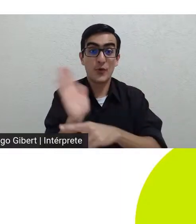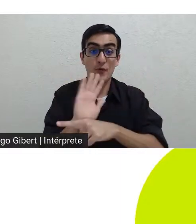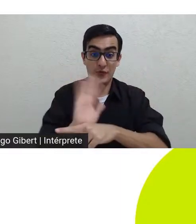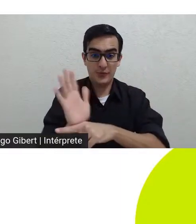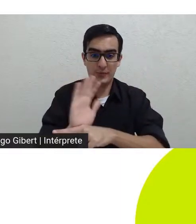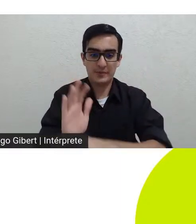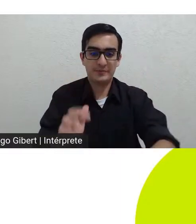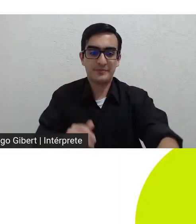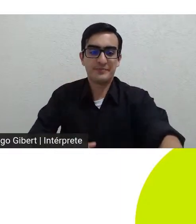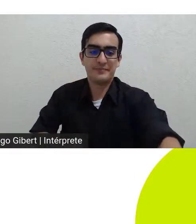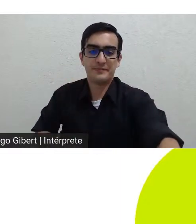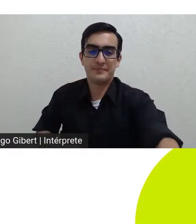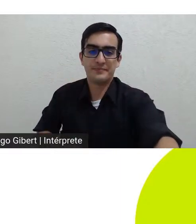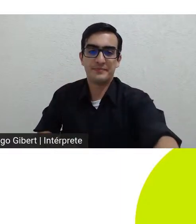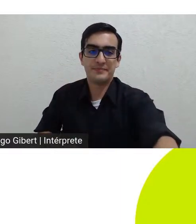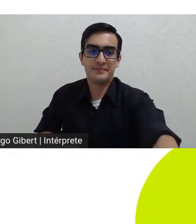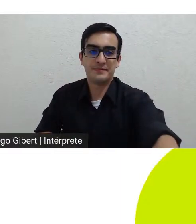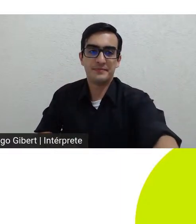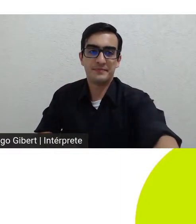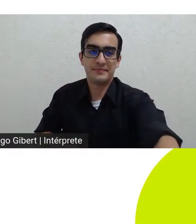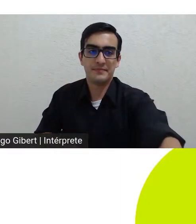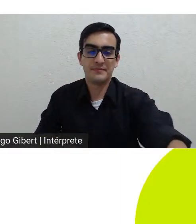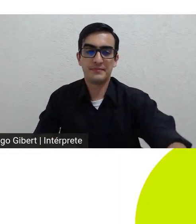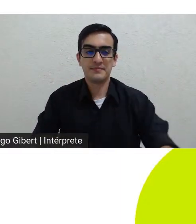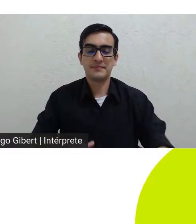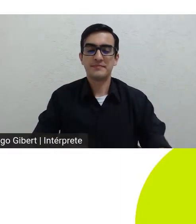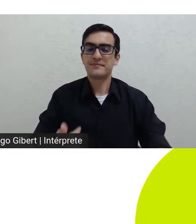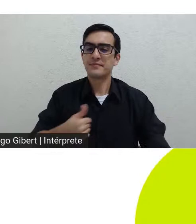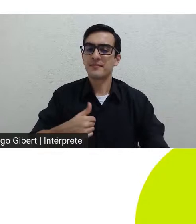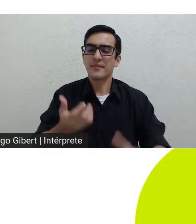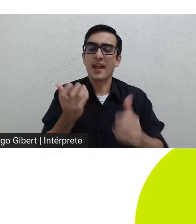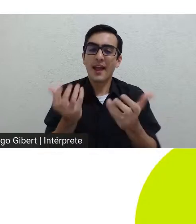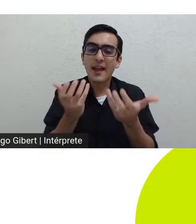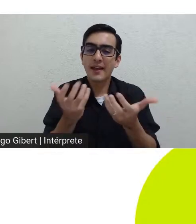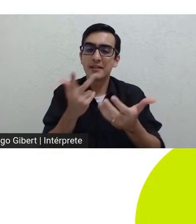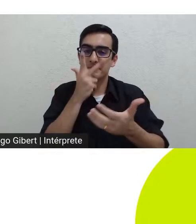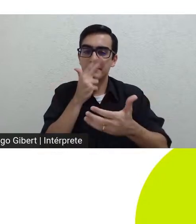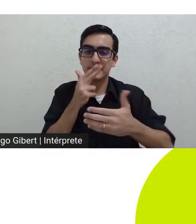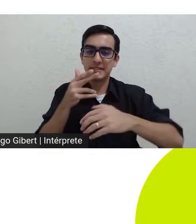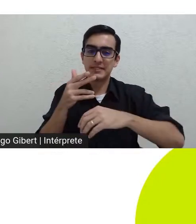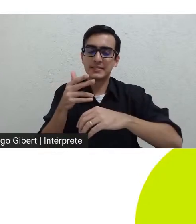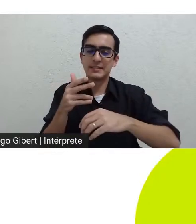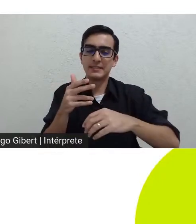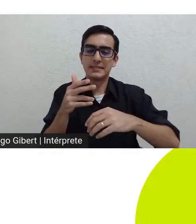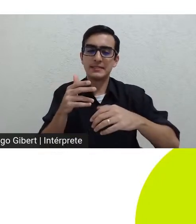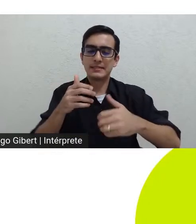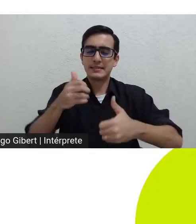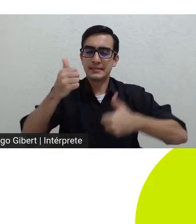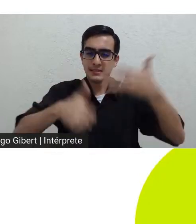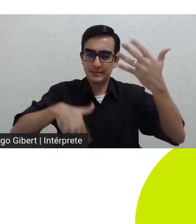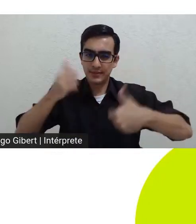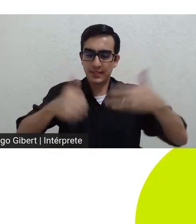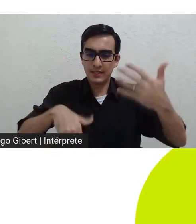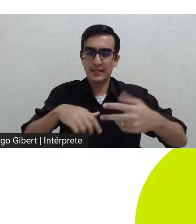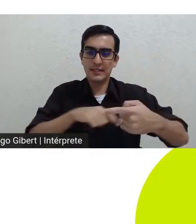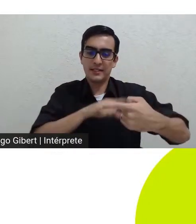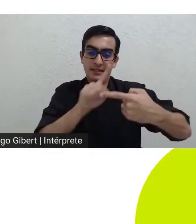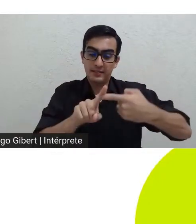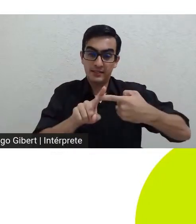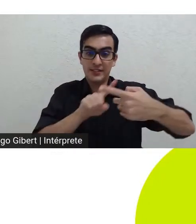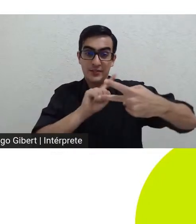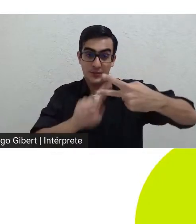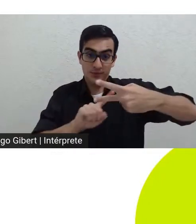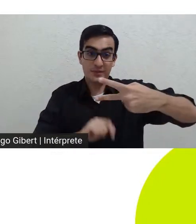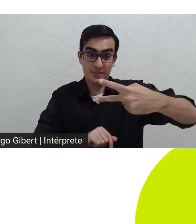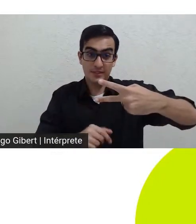eu gostaria de dizer enfim de dividir o que vou dizer em dois grandes blocos em primeiro